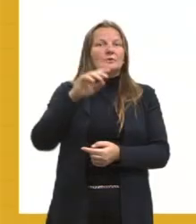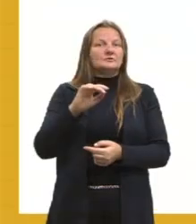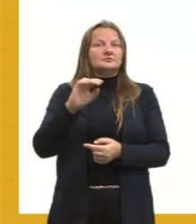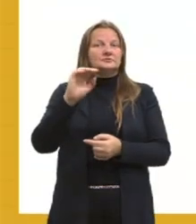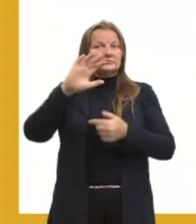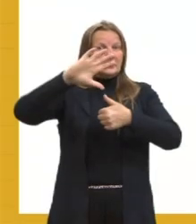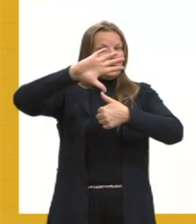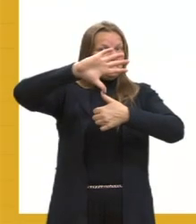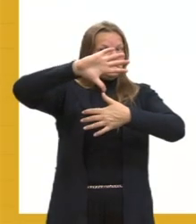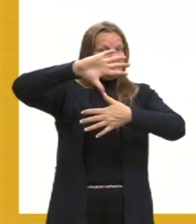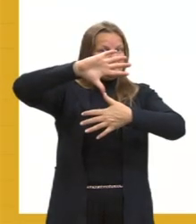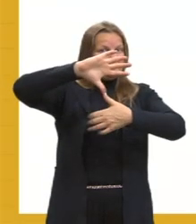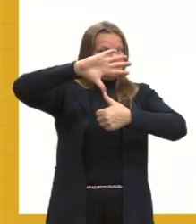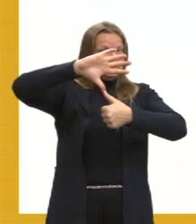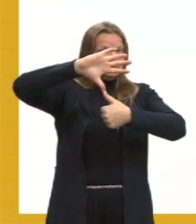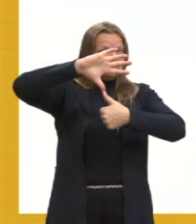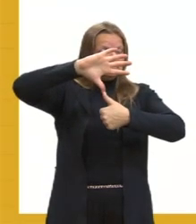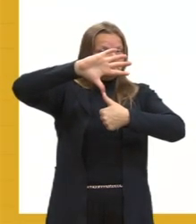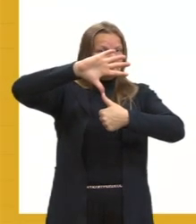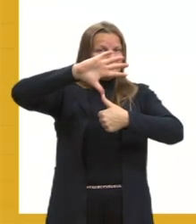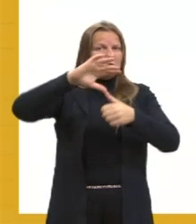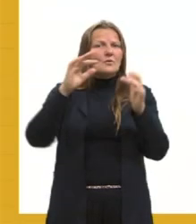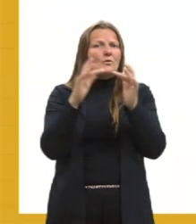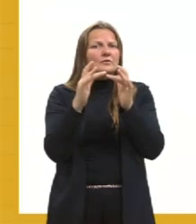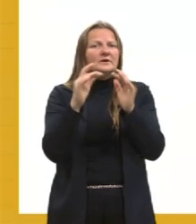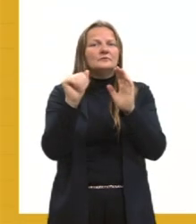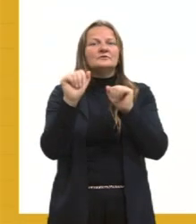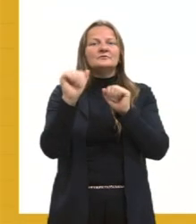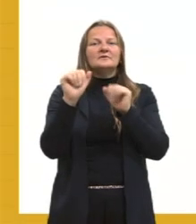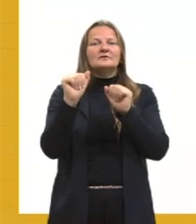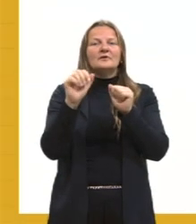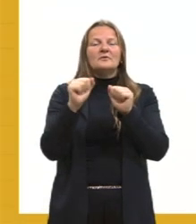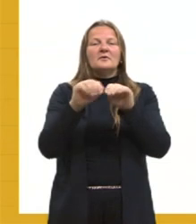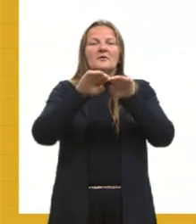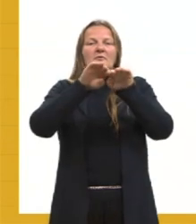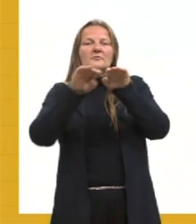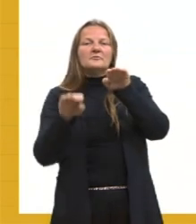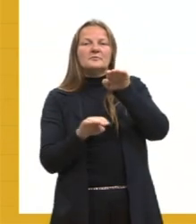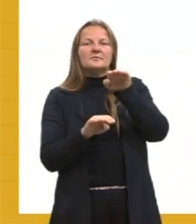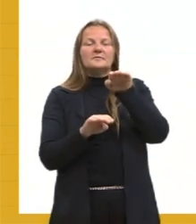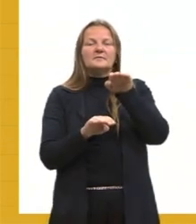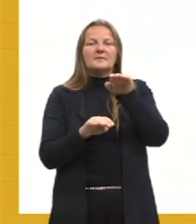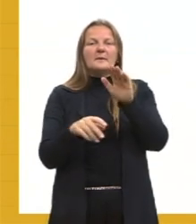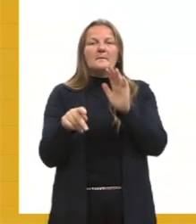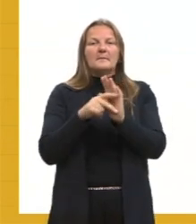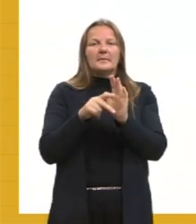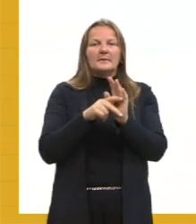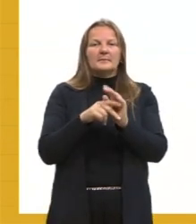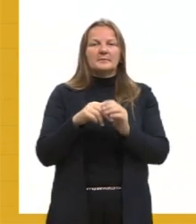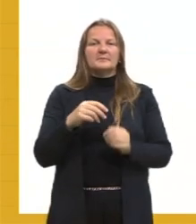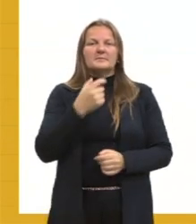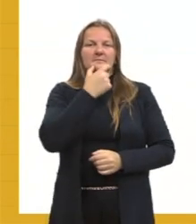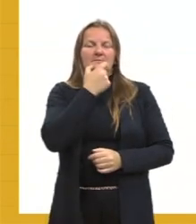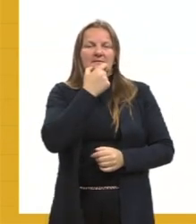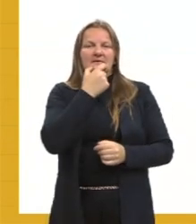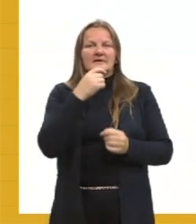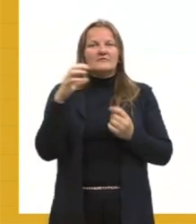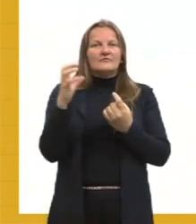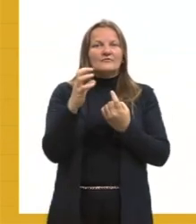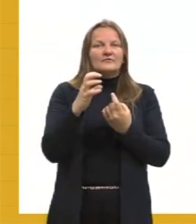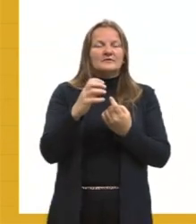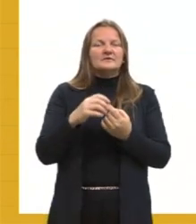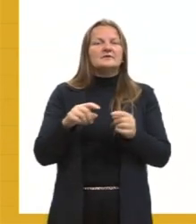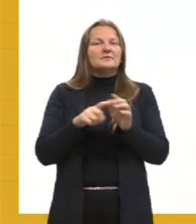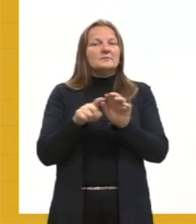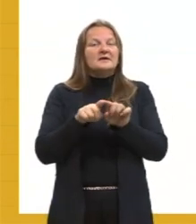creem que esse contato com a língua espanhola acaba desvalorizando a língua materna e acaba influenciando até mesmo na